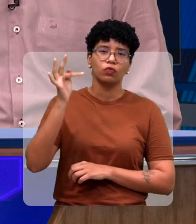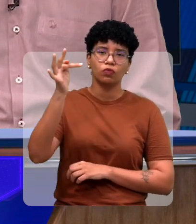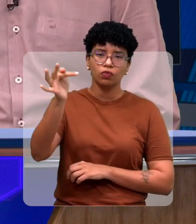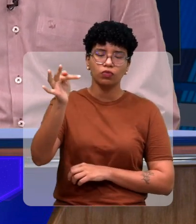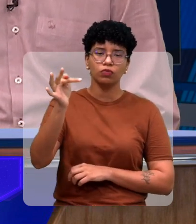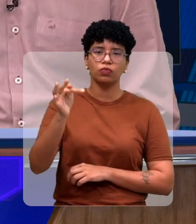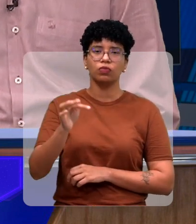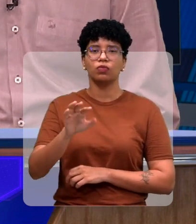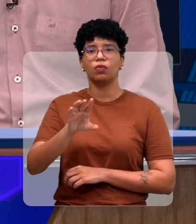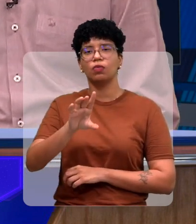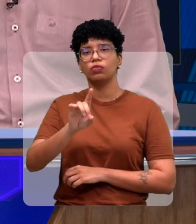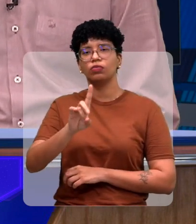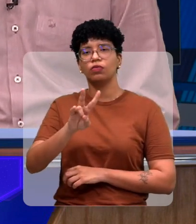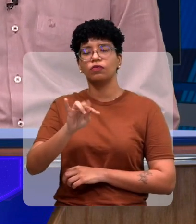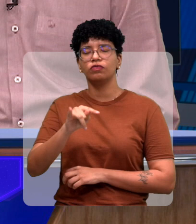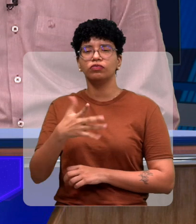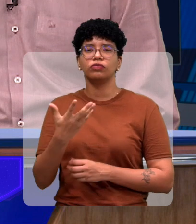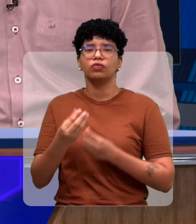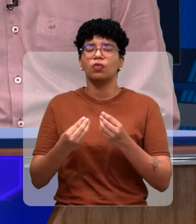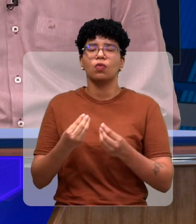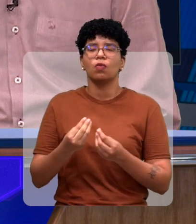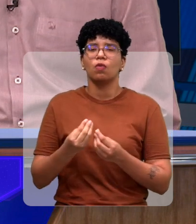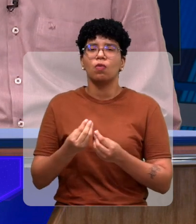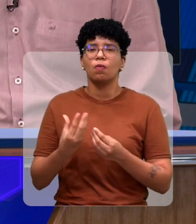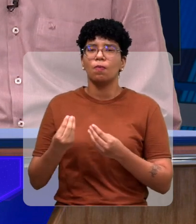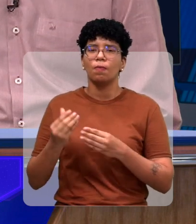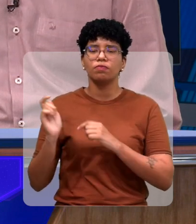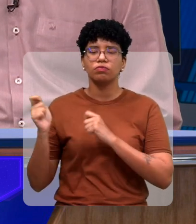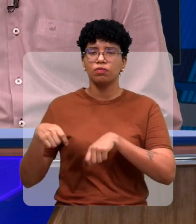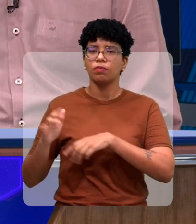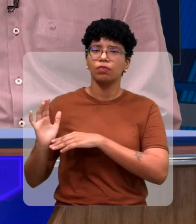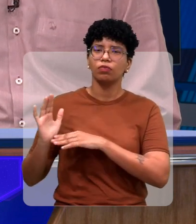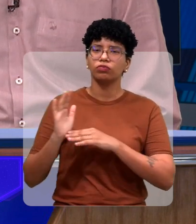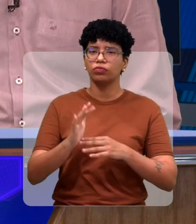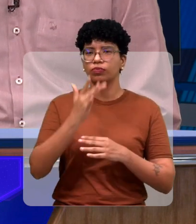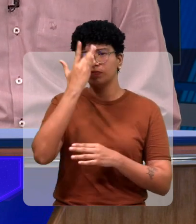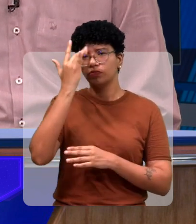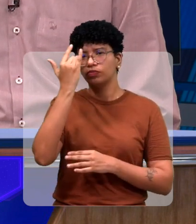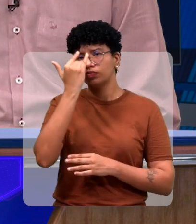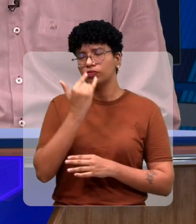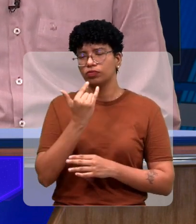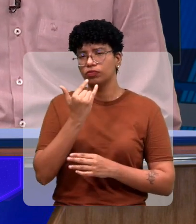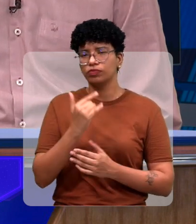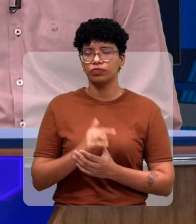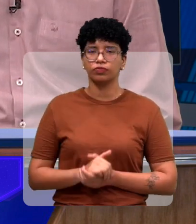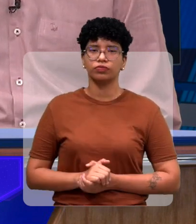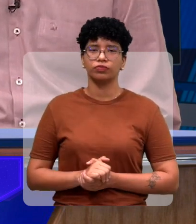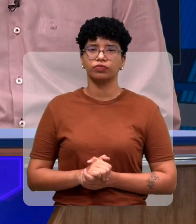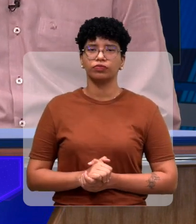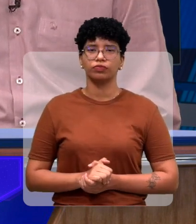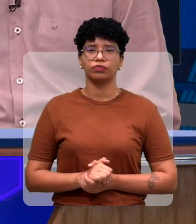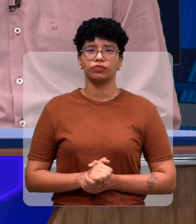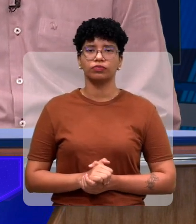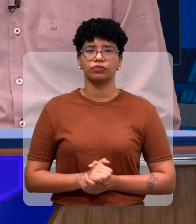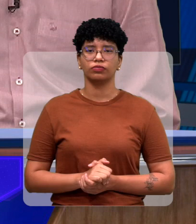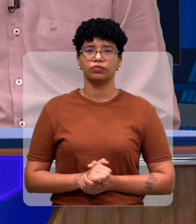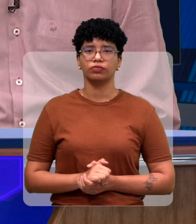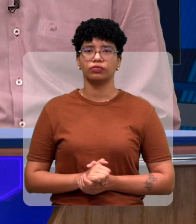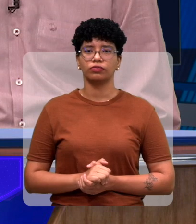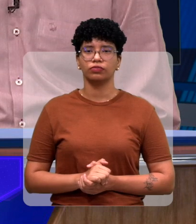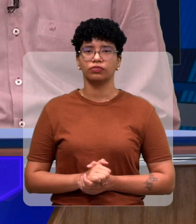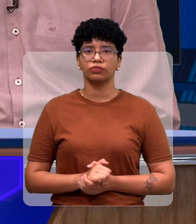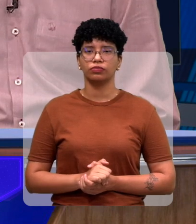futuro a Devito esteja em que estágio, esteja proporcionando a pessoa cega o quê? O futuro deles.